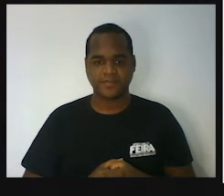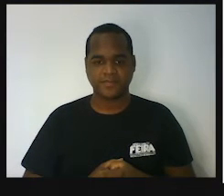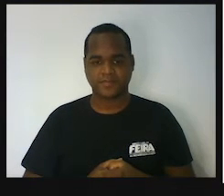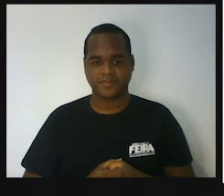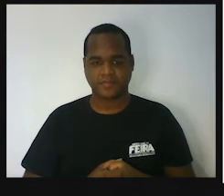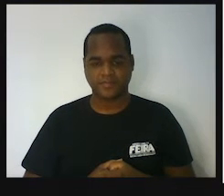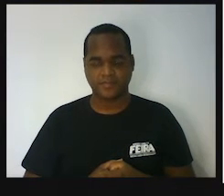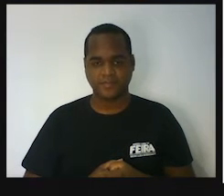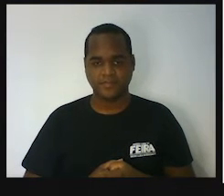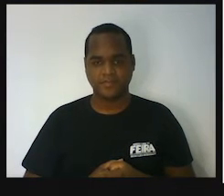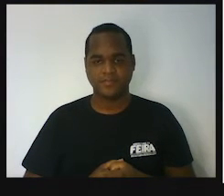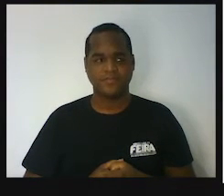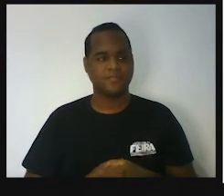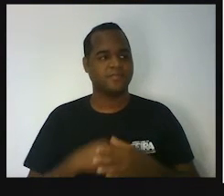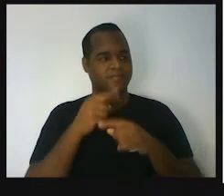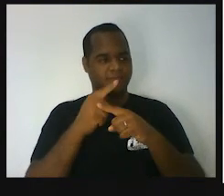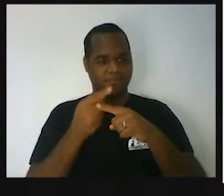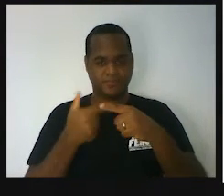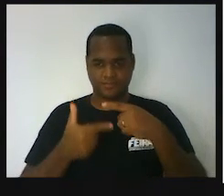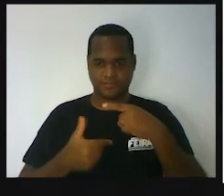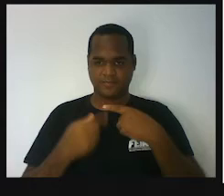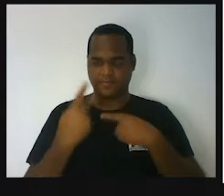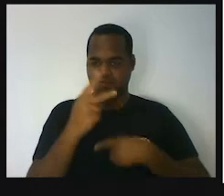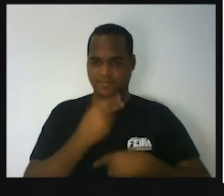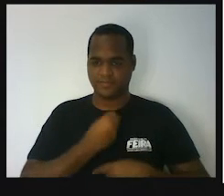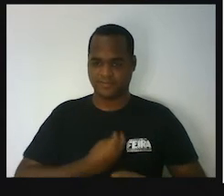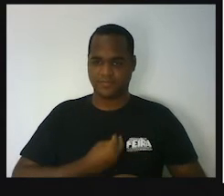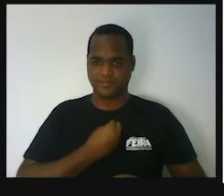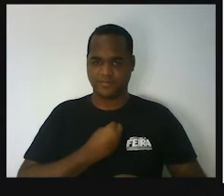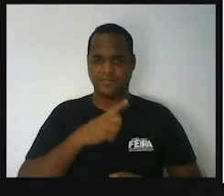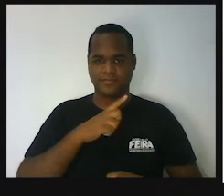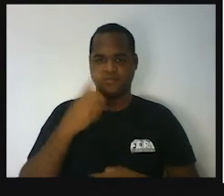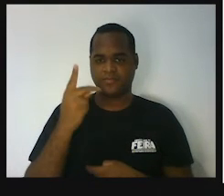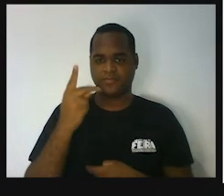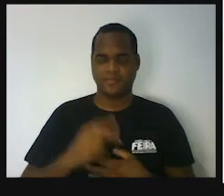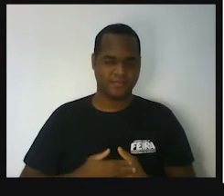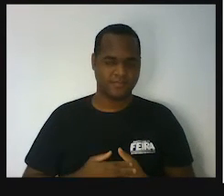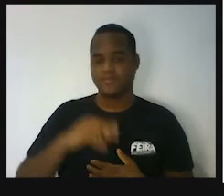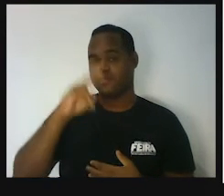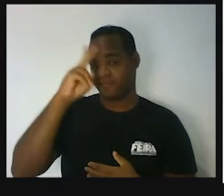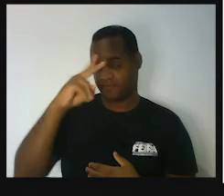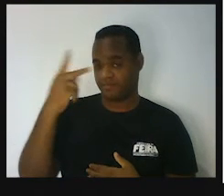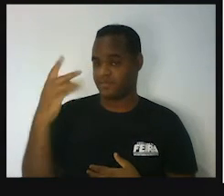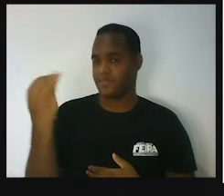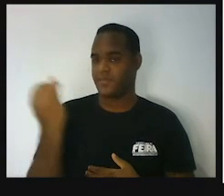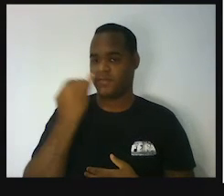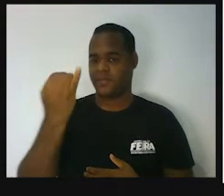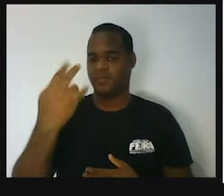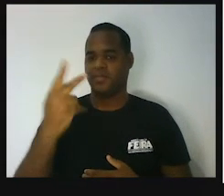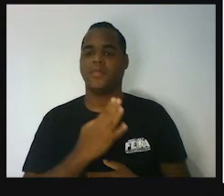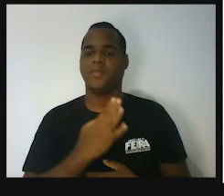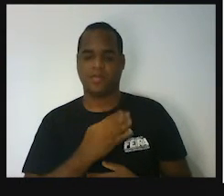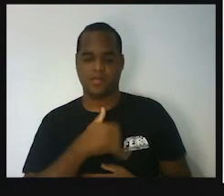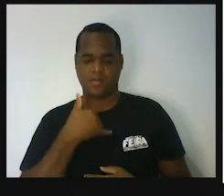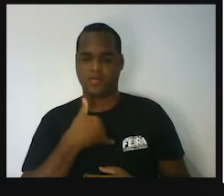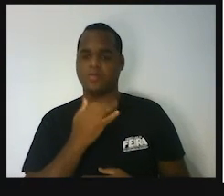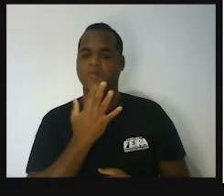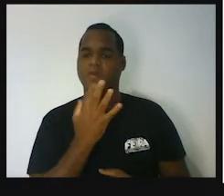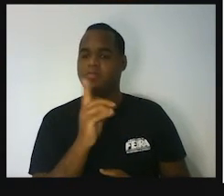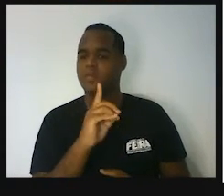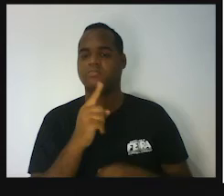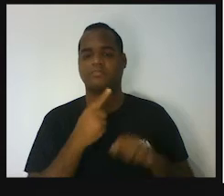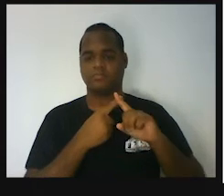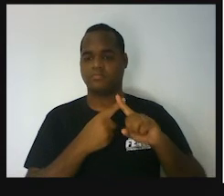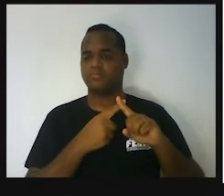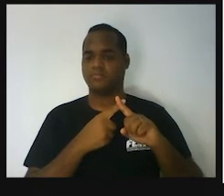Um dozeavos da vida dele, né? Um dozeavos. Lembre-se que a idade que a gente não conhece, a gente está chamando de X.